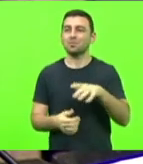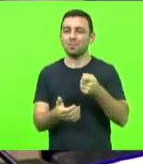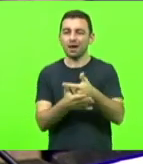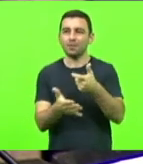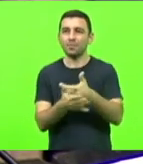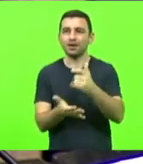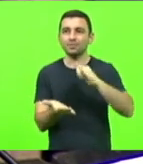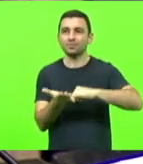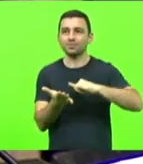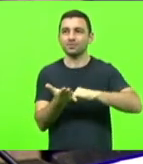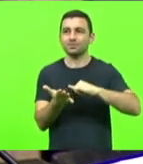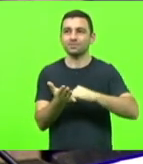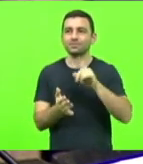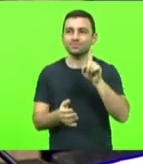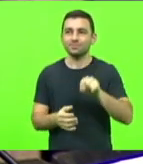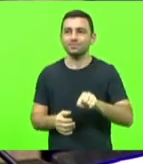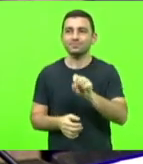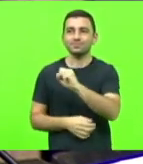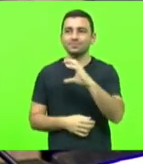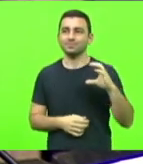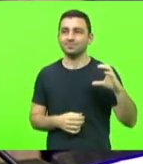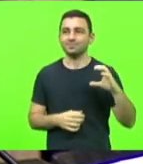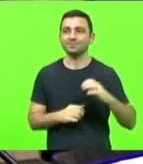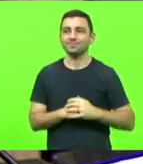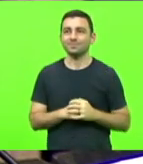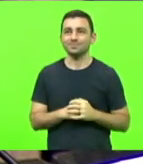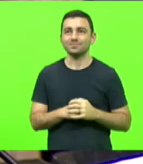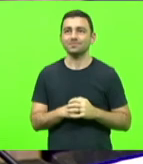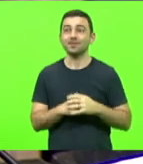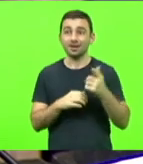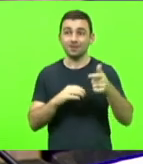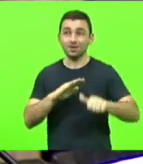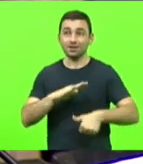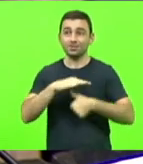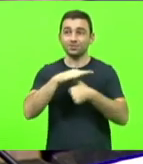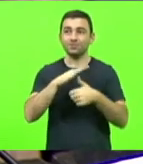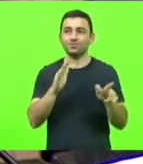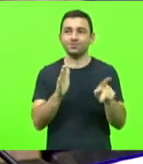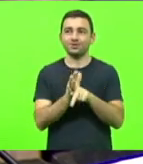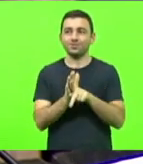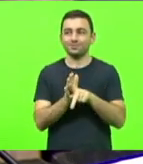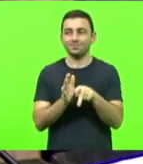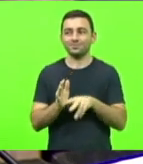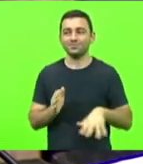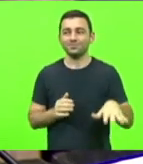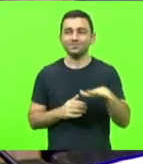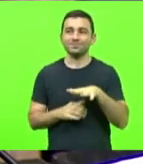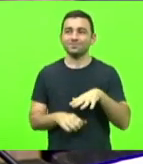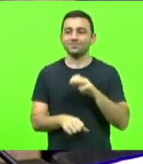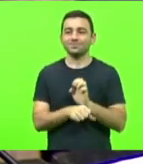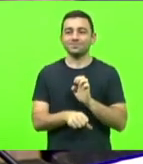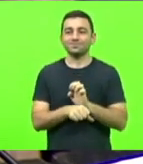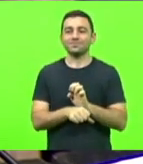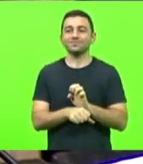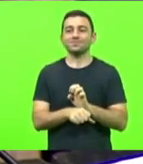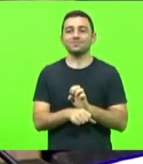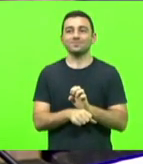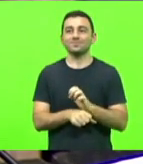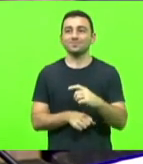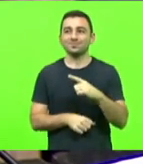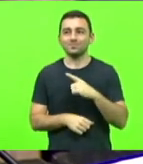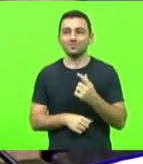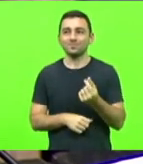catarinense. Eu não consigo entender isso. O reitor da Universidade Estadual, agora, ele deu, ele foi lá,